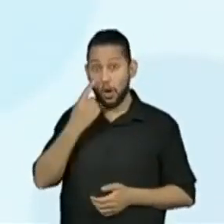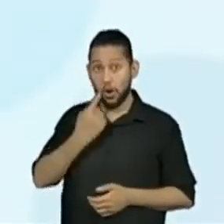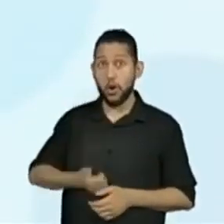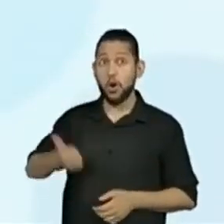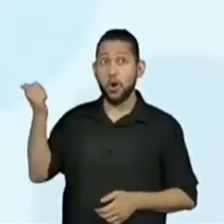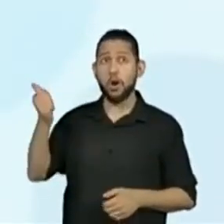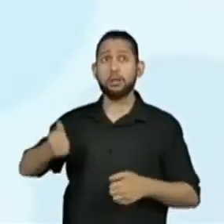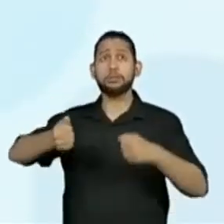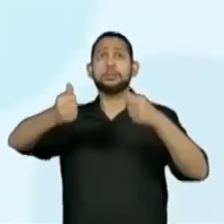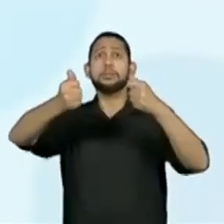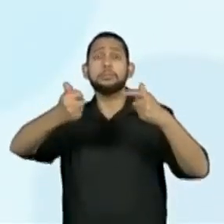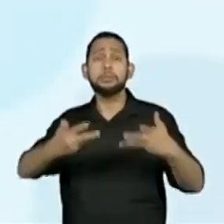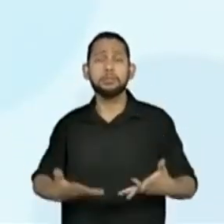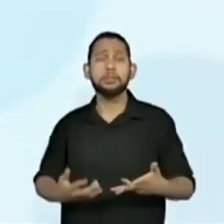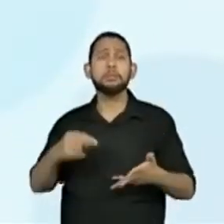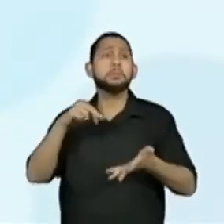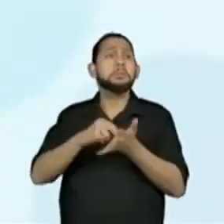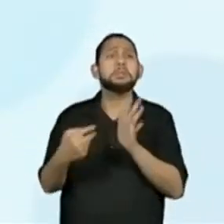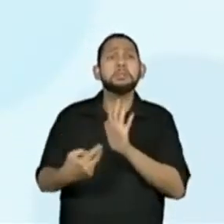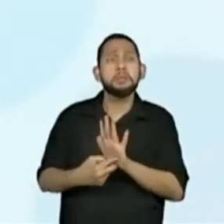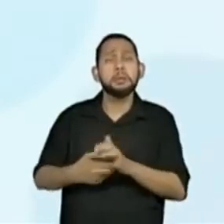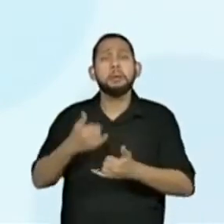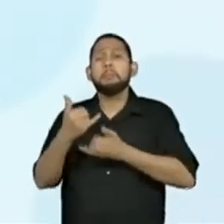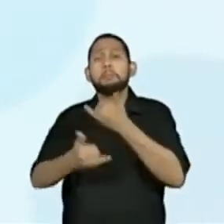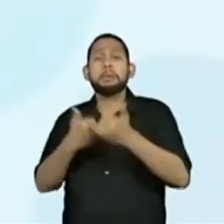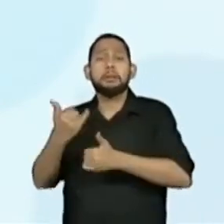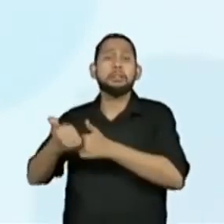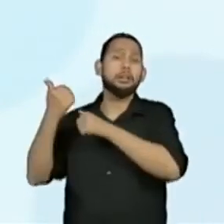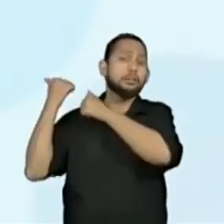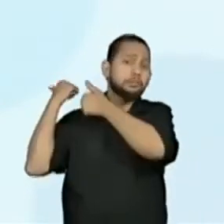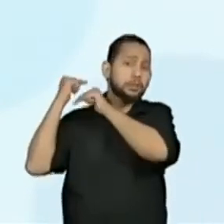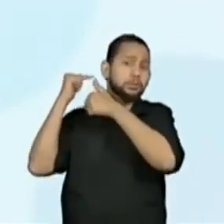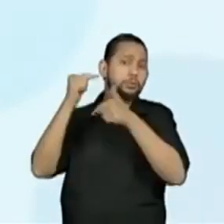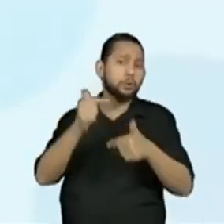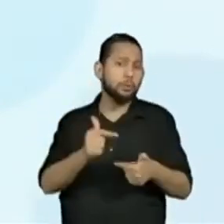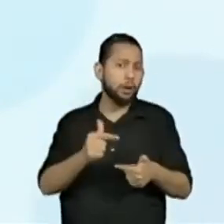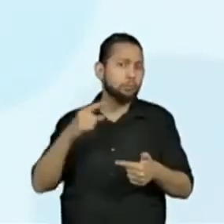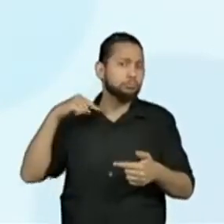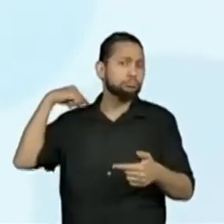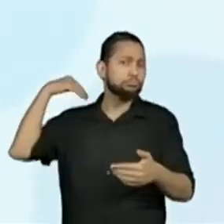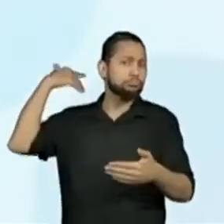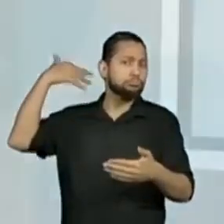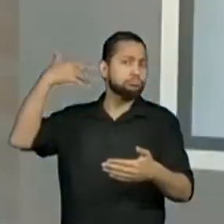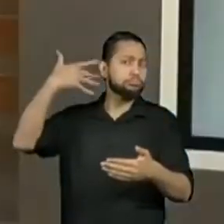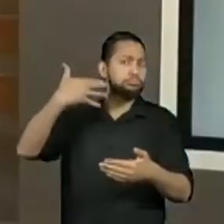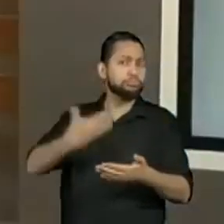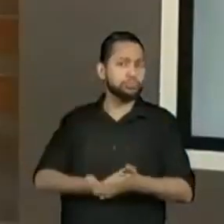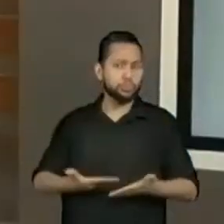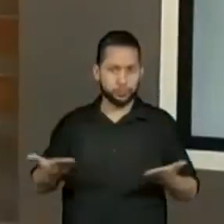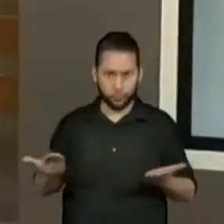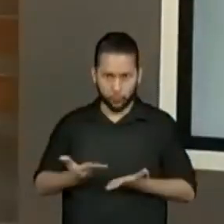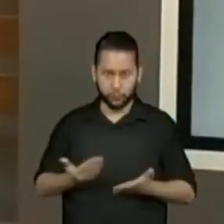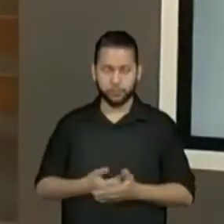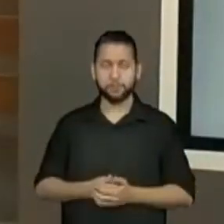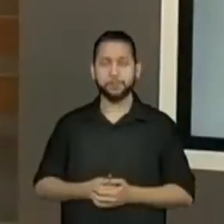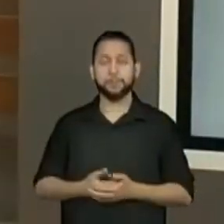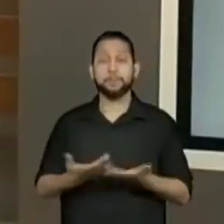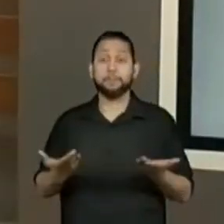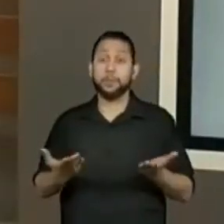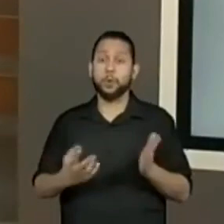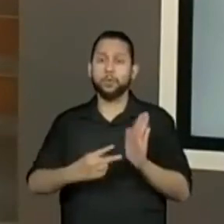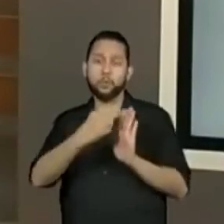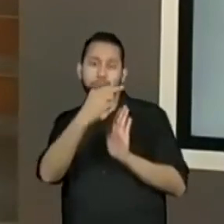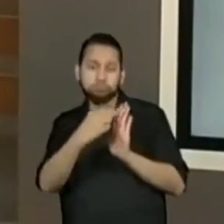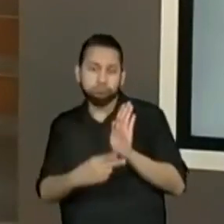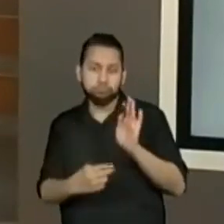uma definição para vocês do que são brincadeiras tradicionais. Eu acredito que a partir da leitura que a gente